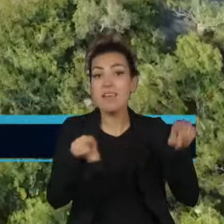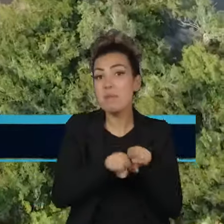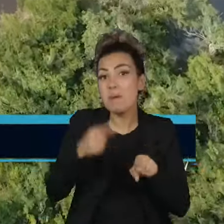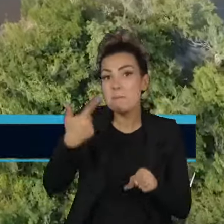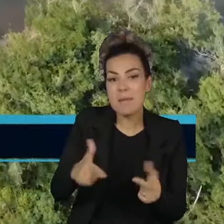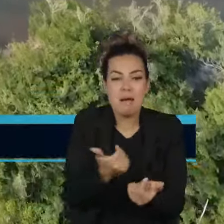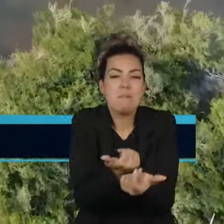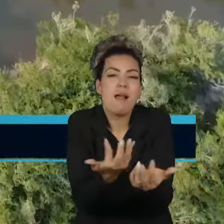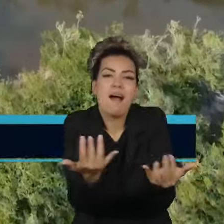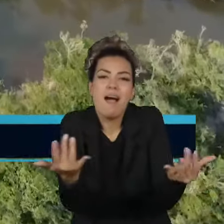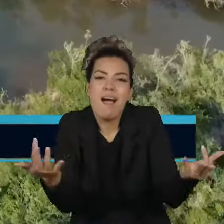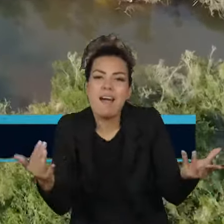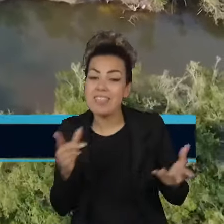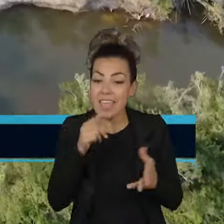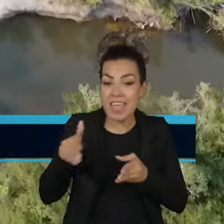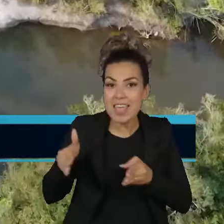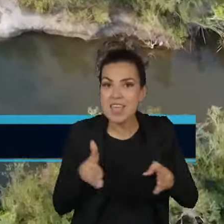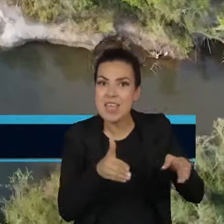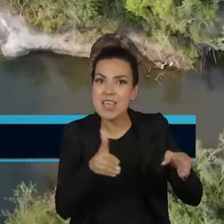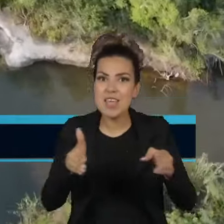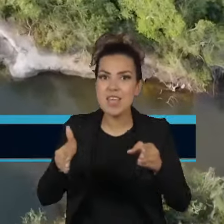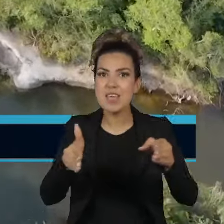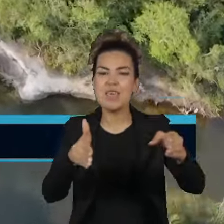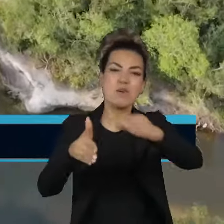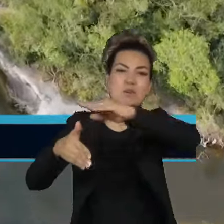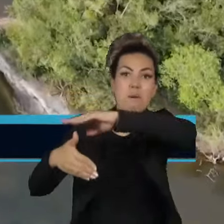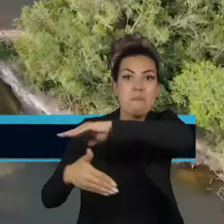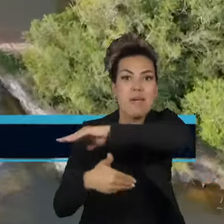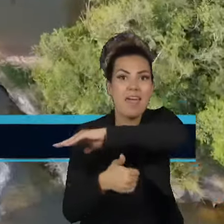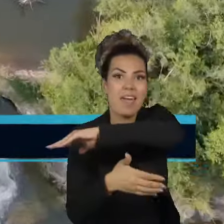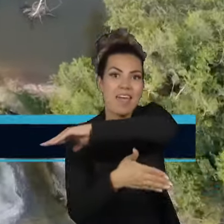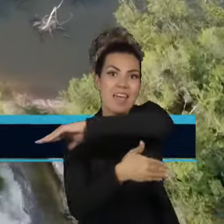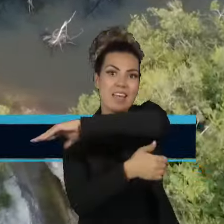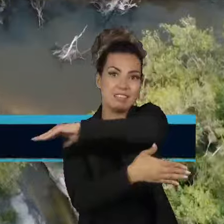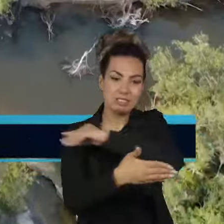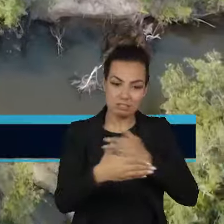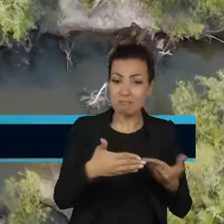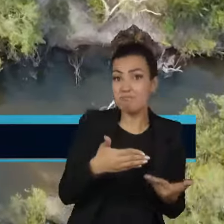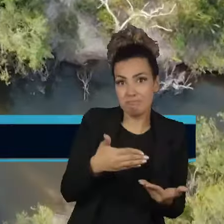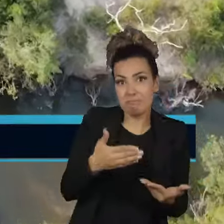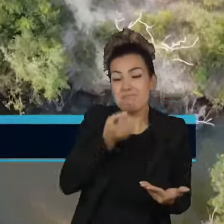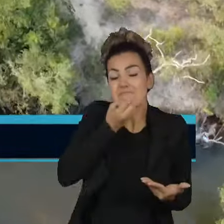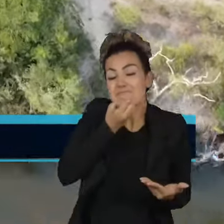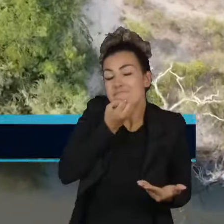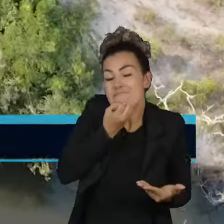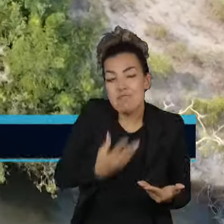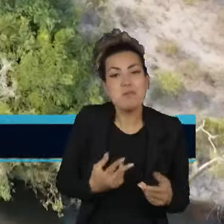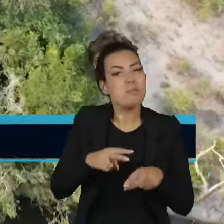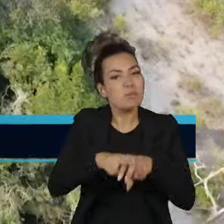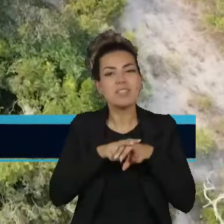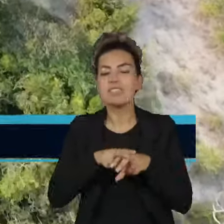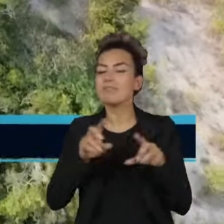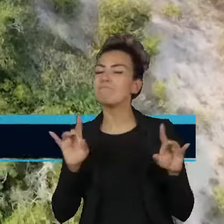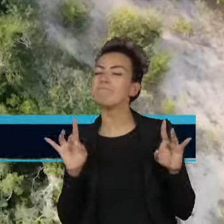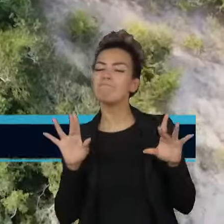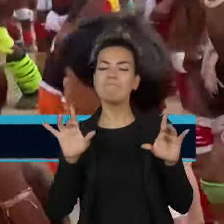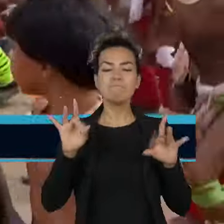peixe, desde a primeira criação da humanidade. Por isso que a gente considera uma sagrada para nós.